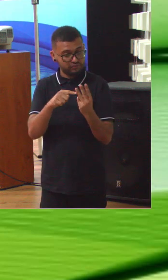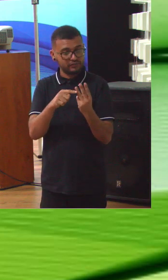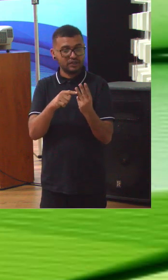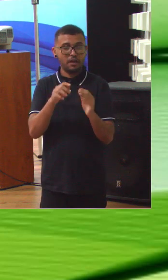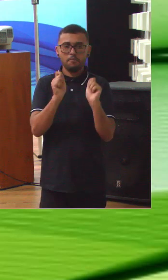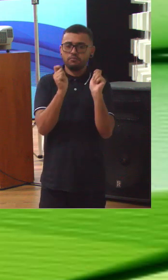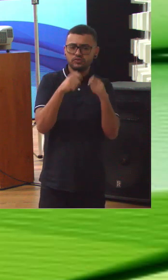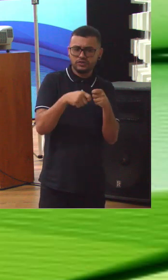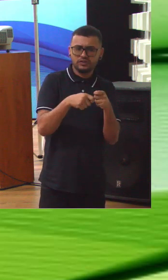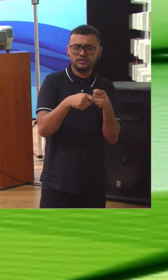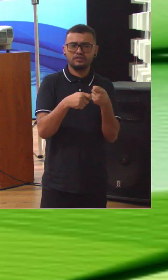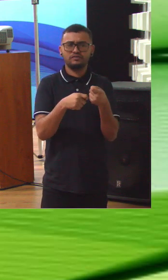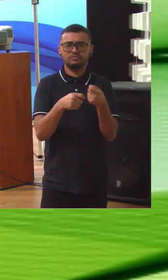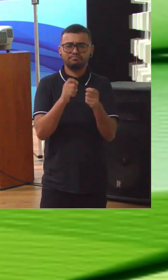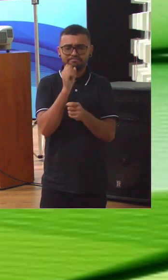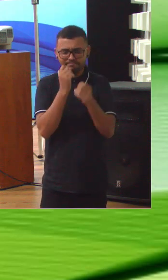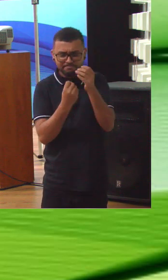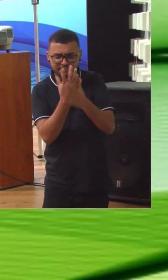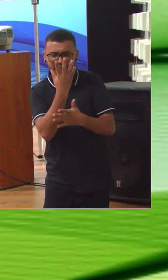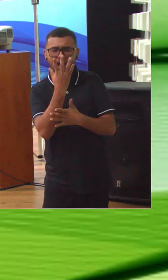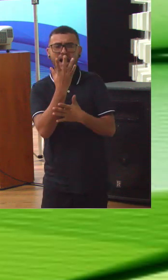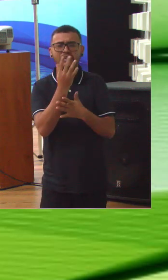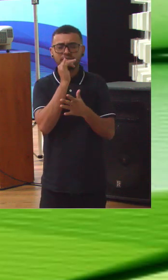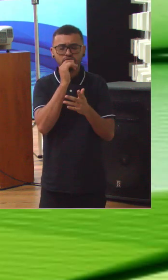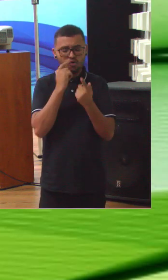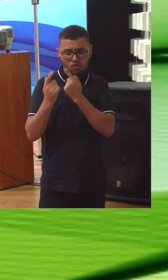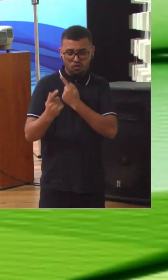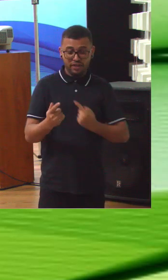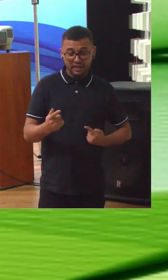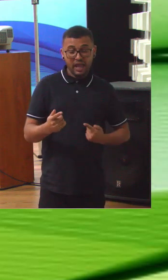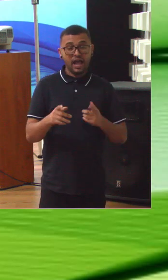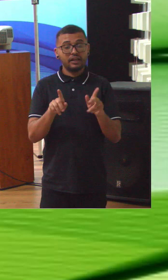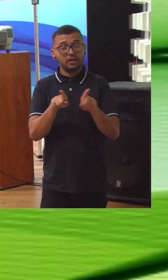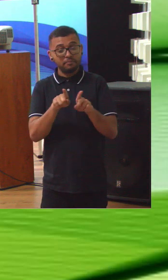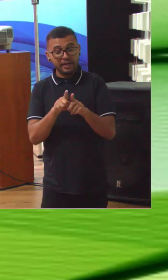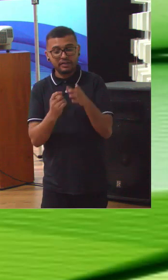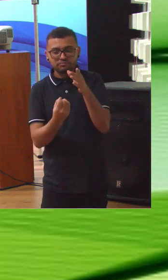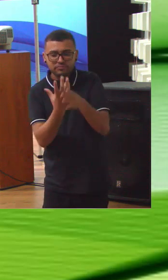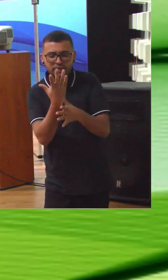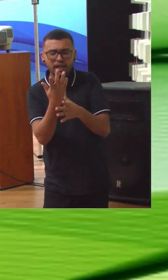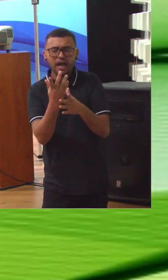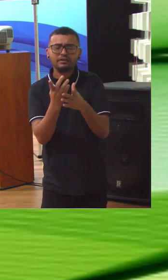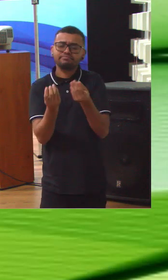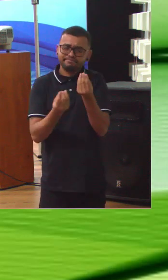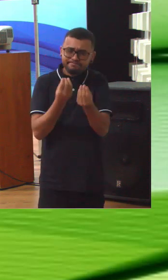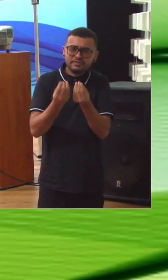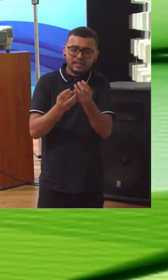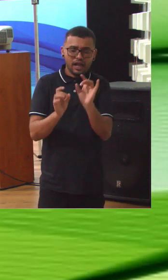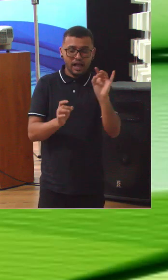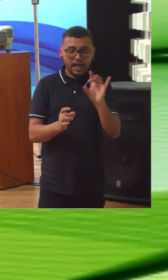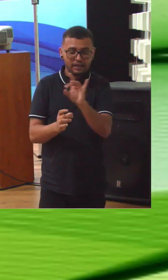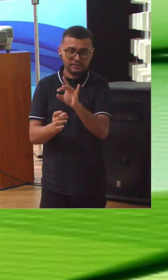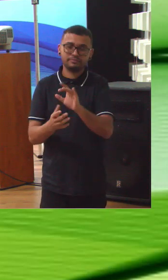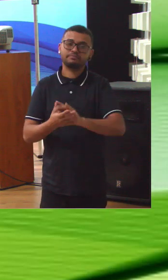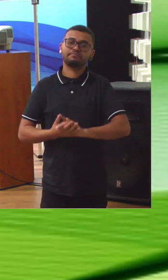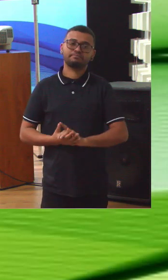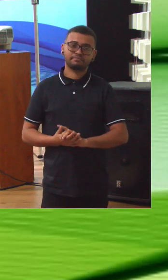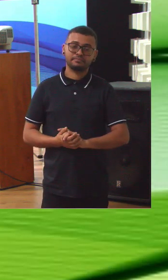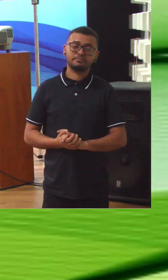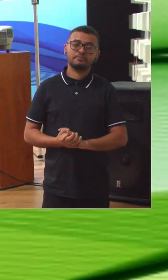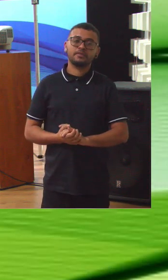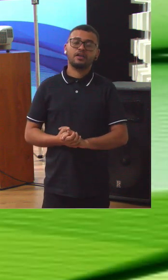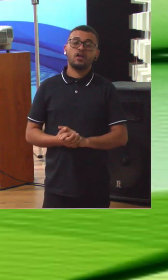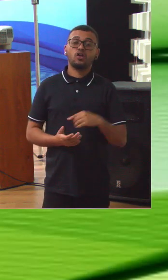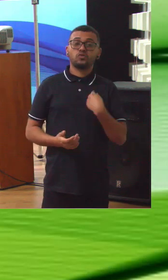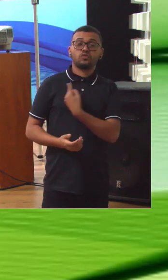capacidade de formular uma estratégia adequada e controlar, capacidade de monitorar o andamento dessa situação. Nós